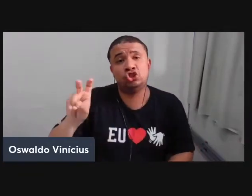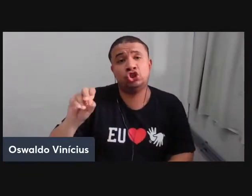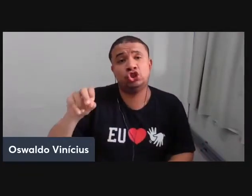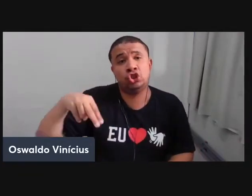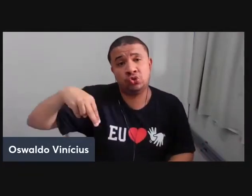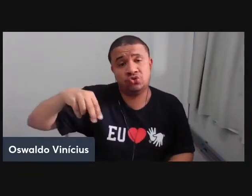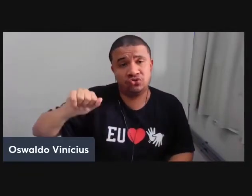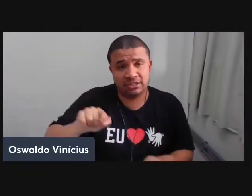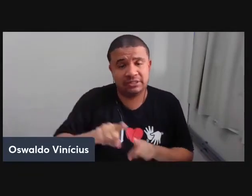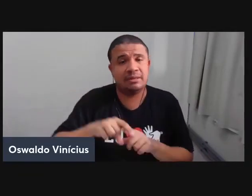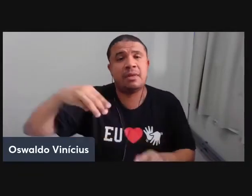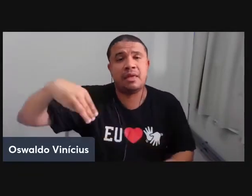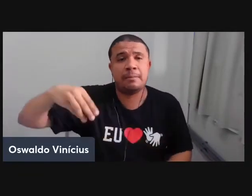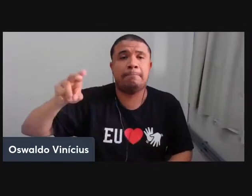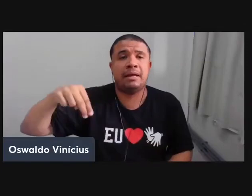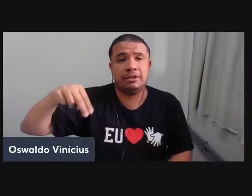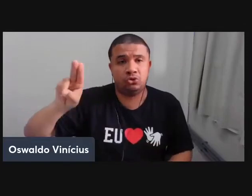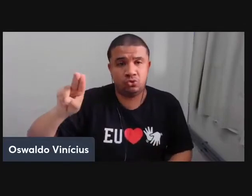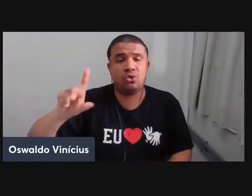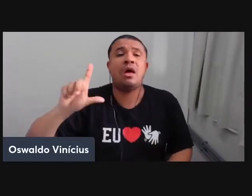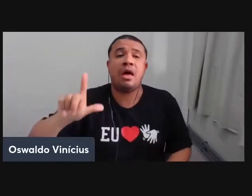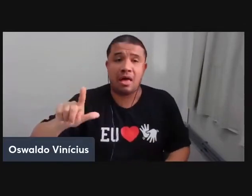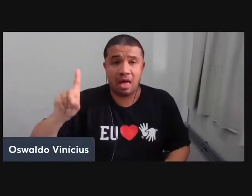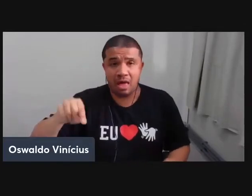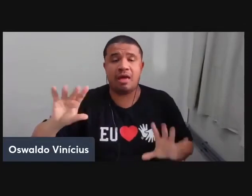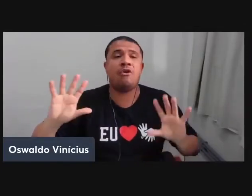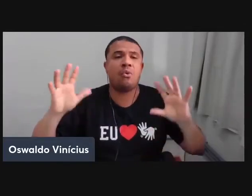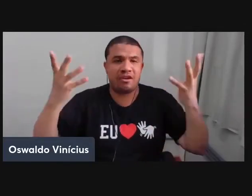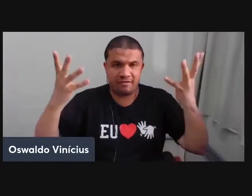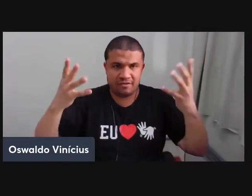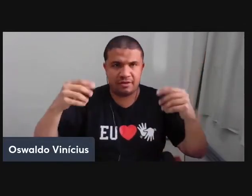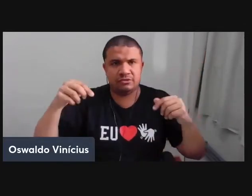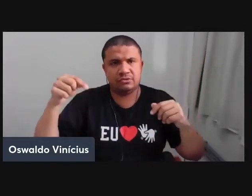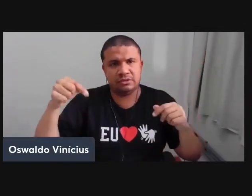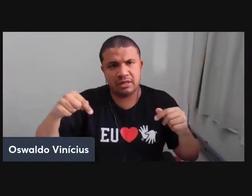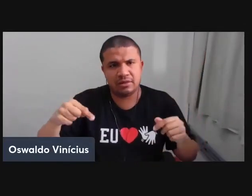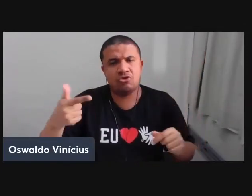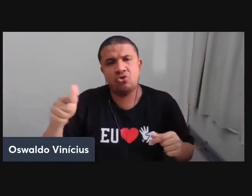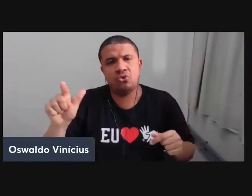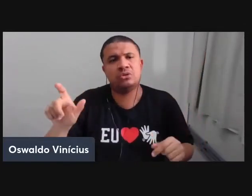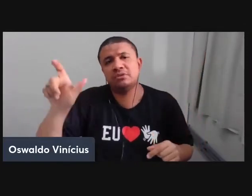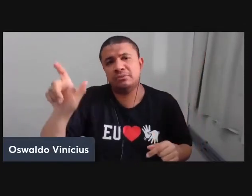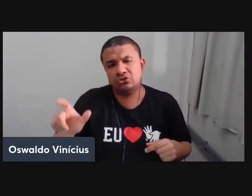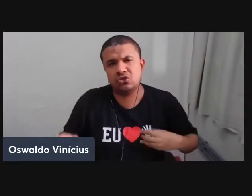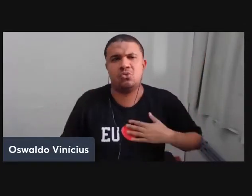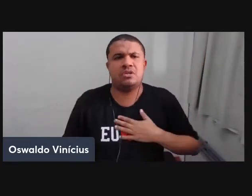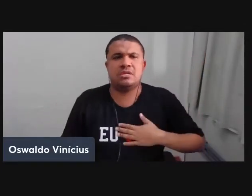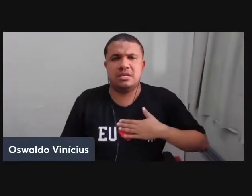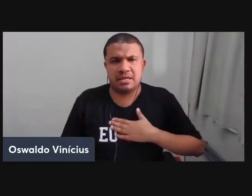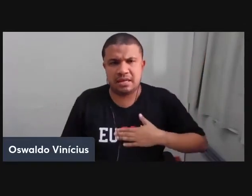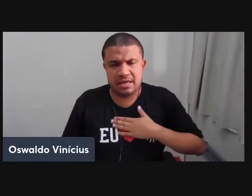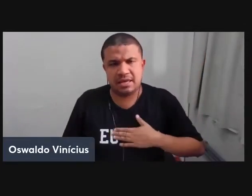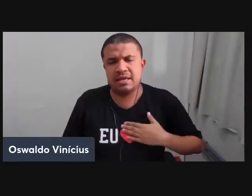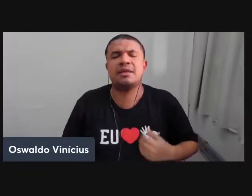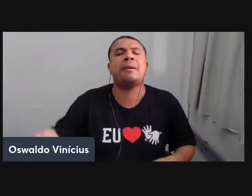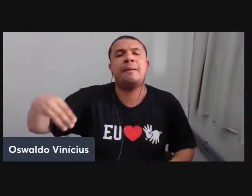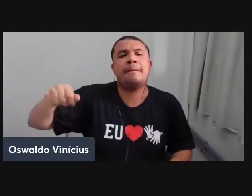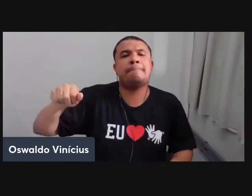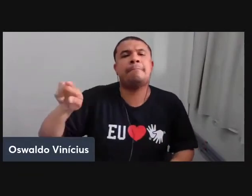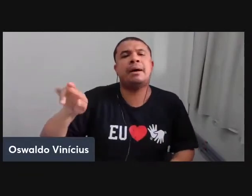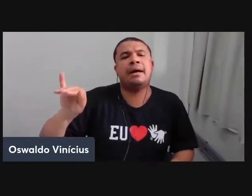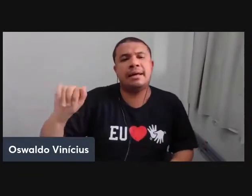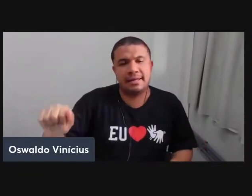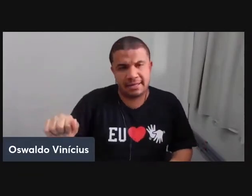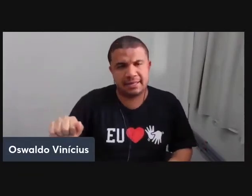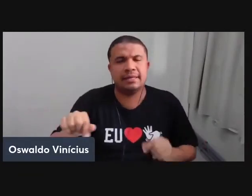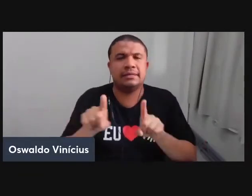Manu. É um evento que permite estar aqui também com outras pessoas queridas, a Maria dos Remédios, que está